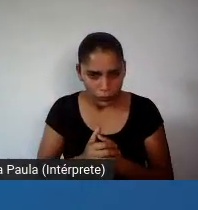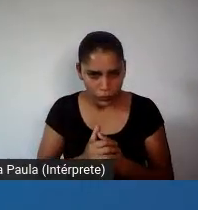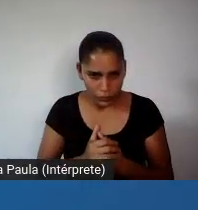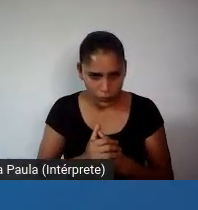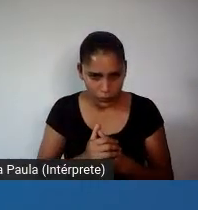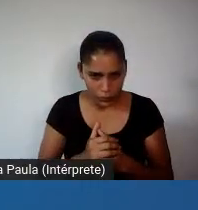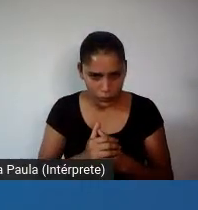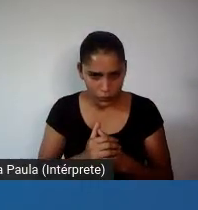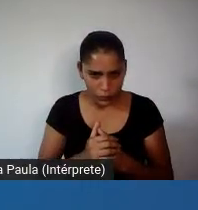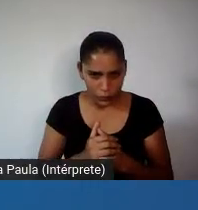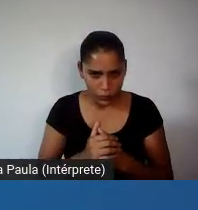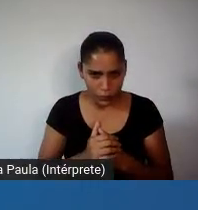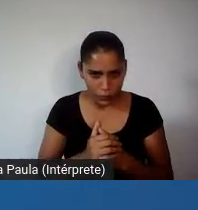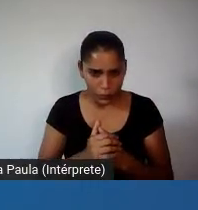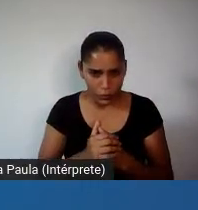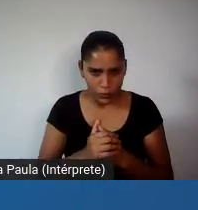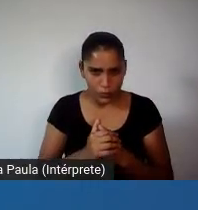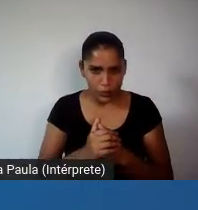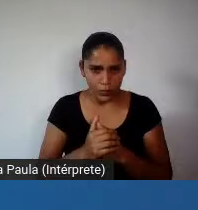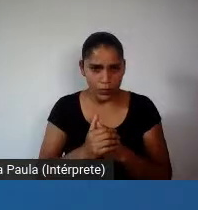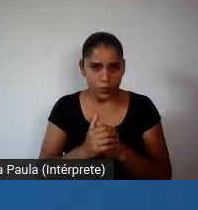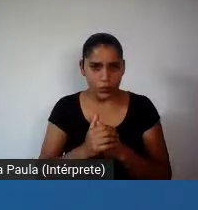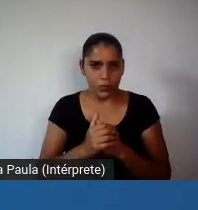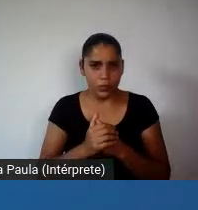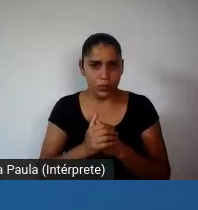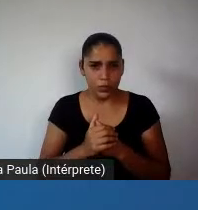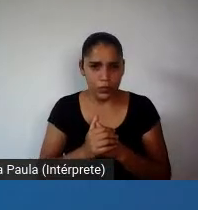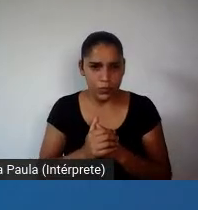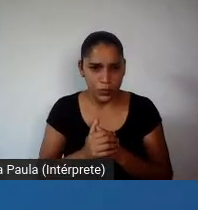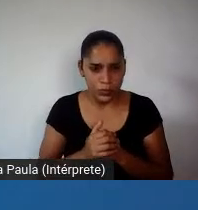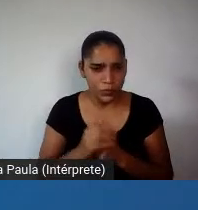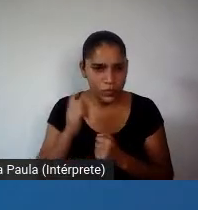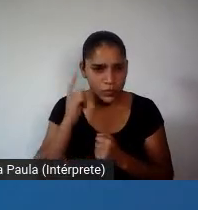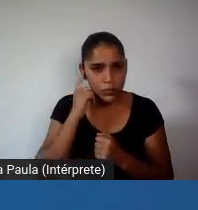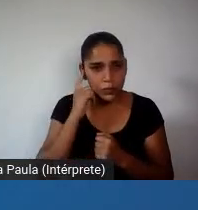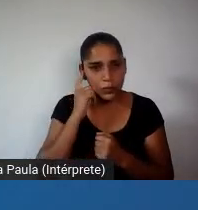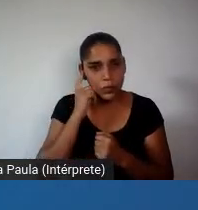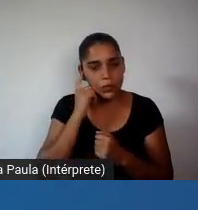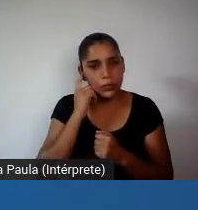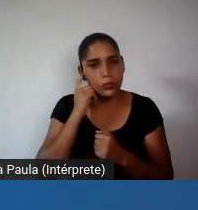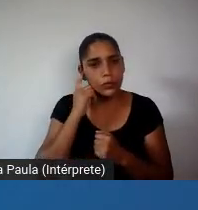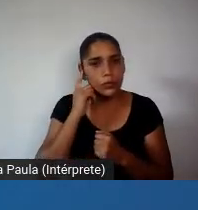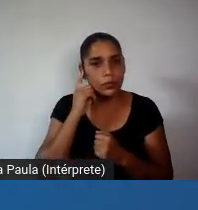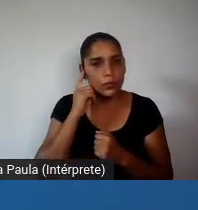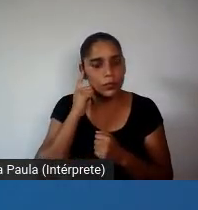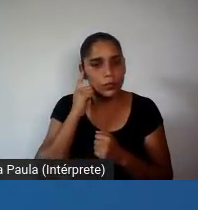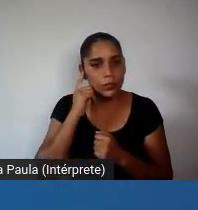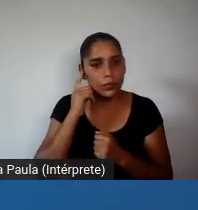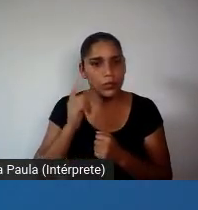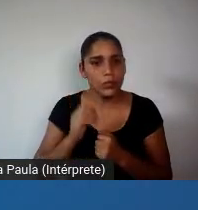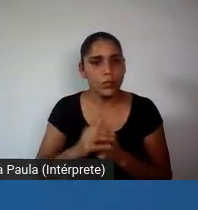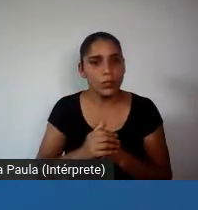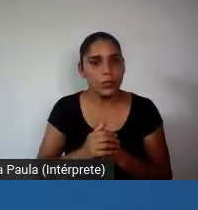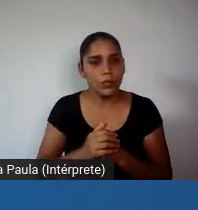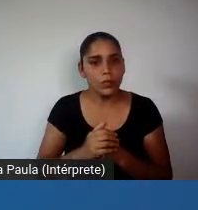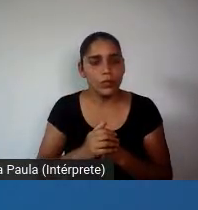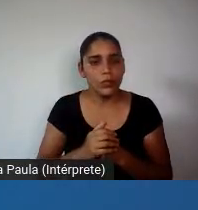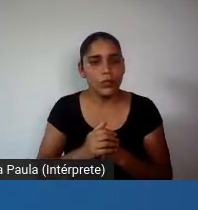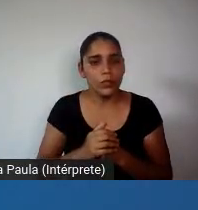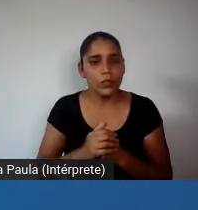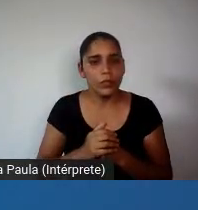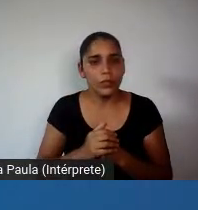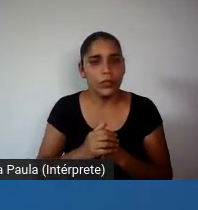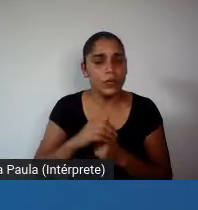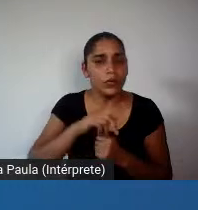Eu não tenho nenhuma visão xenófobo e achando que o Brasil tem que produzir tudo. mas não é razoável que o país que tem o maior